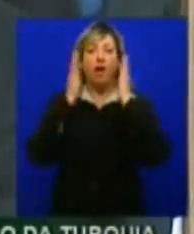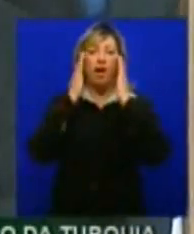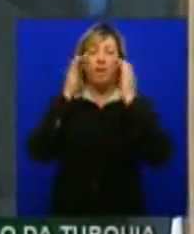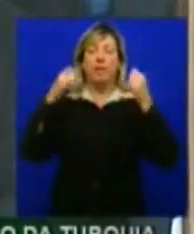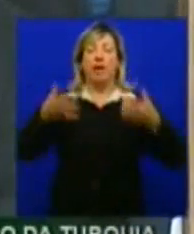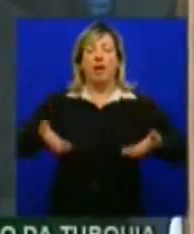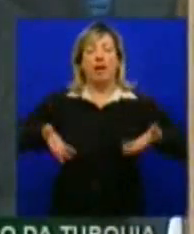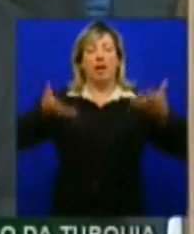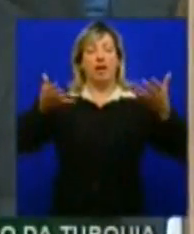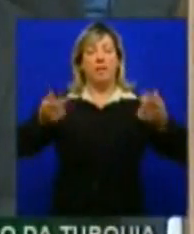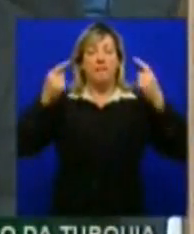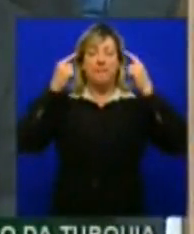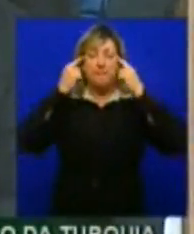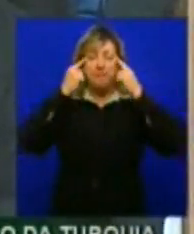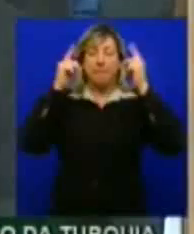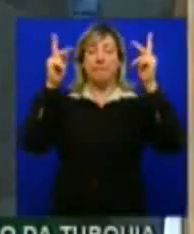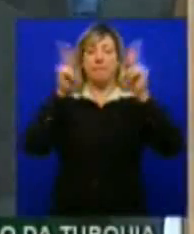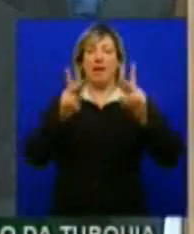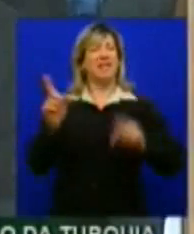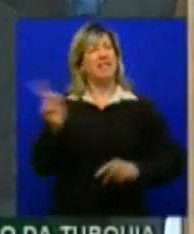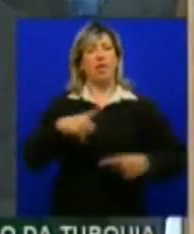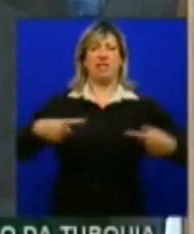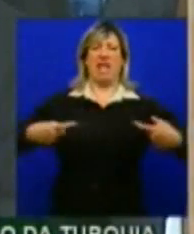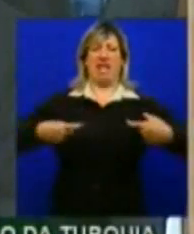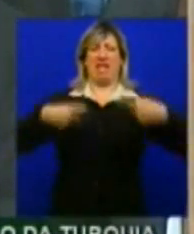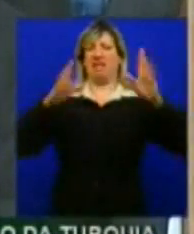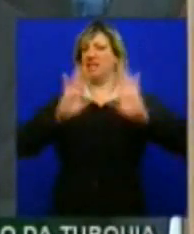pensando na paz e não na guerra.